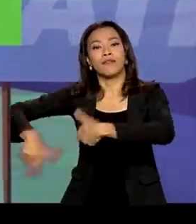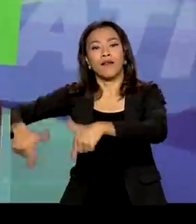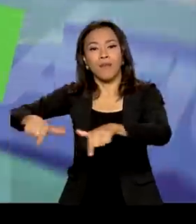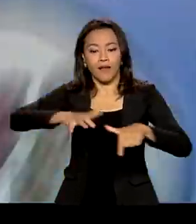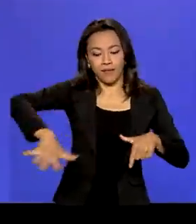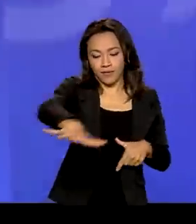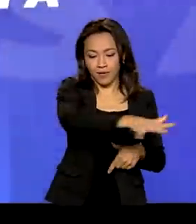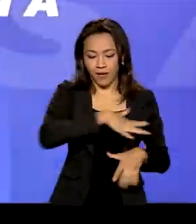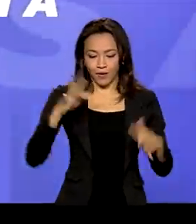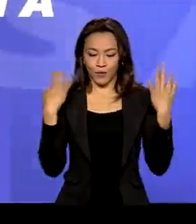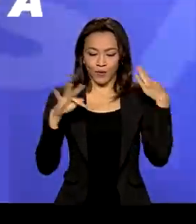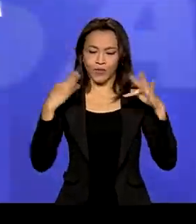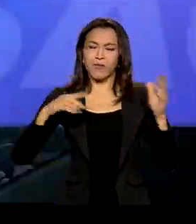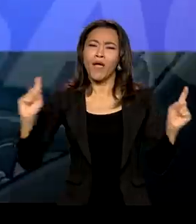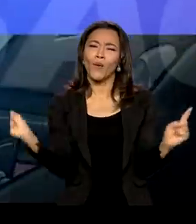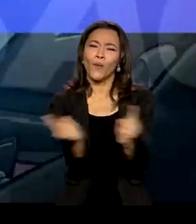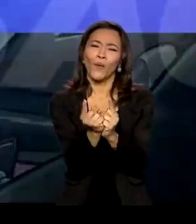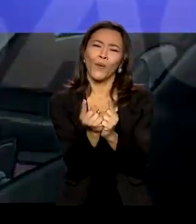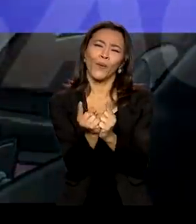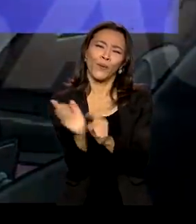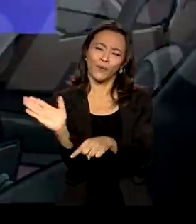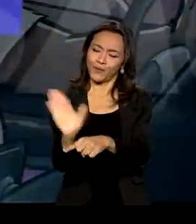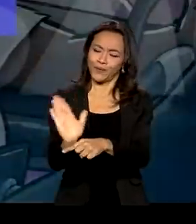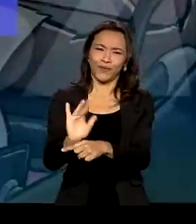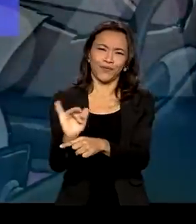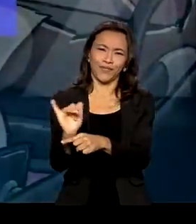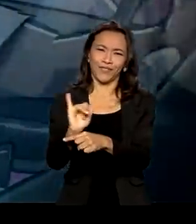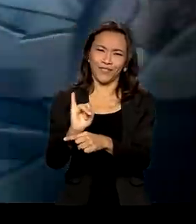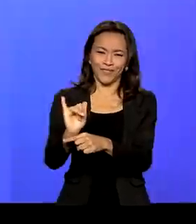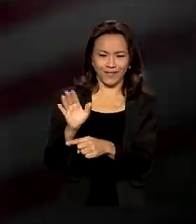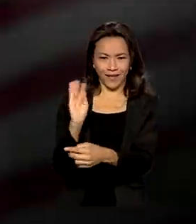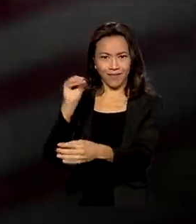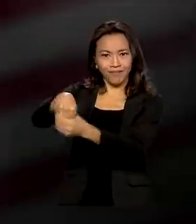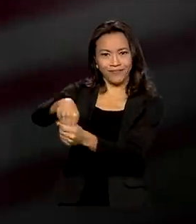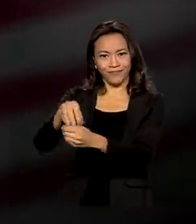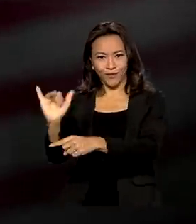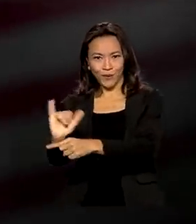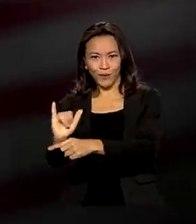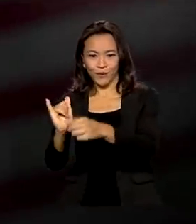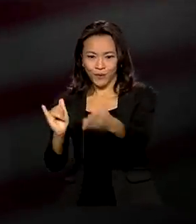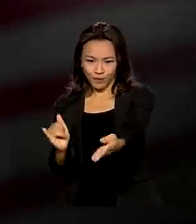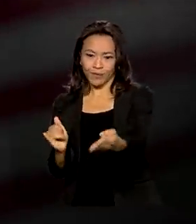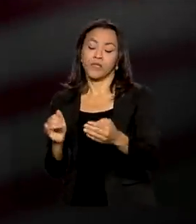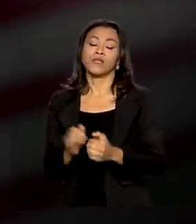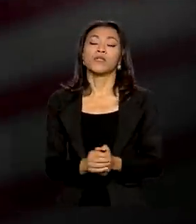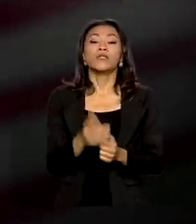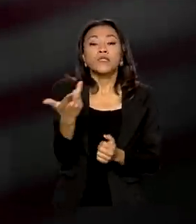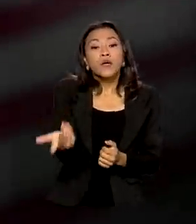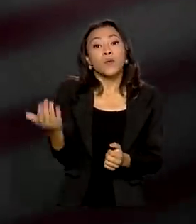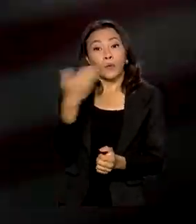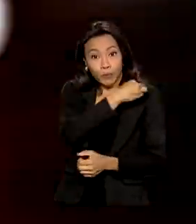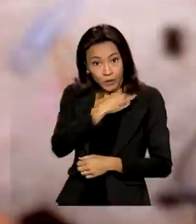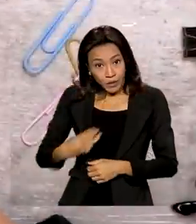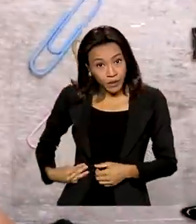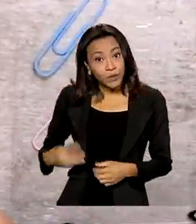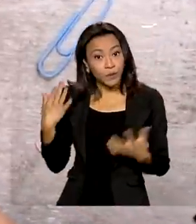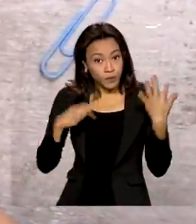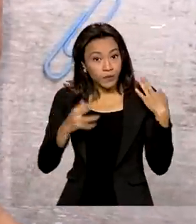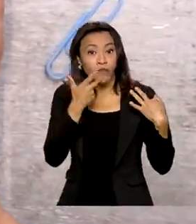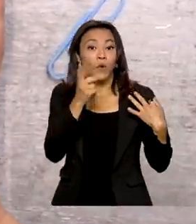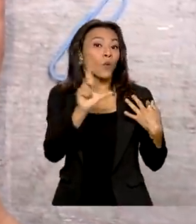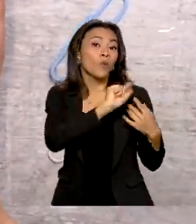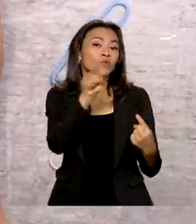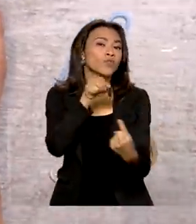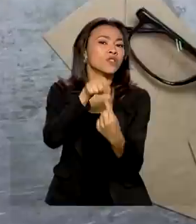no setor. São vídeos curtos disponibilizados na página do YouTube do Ministério. Para o Ministro do Turismo, a ideia é melhorar a